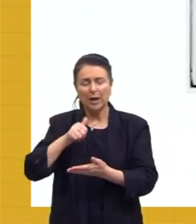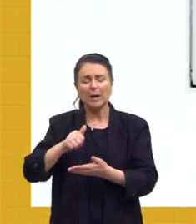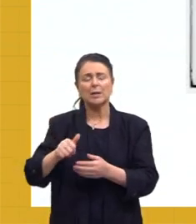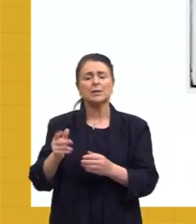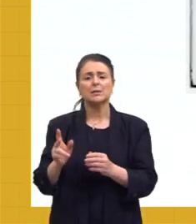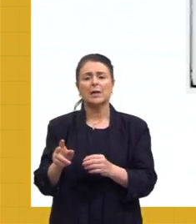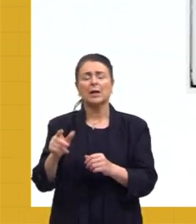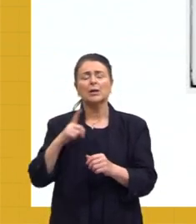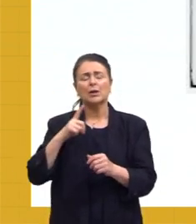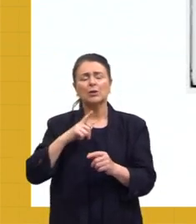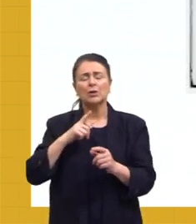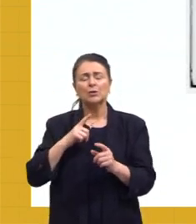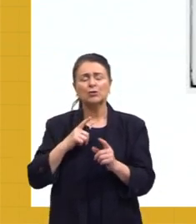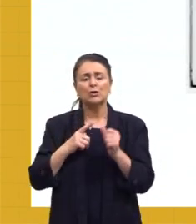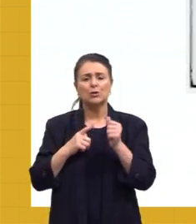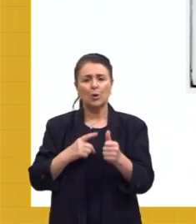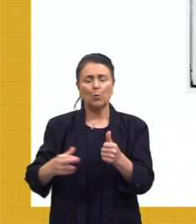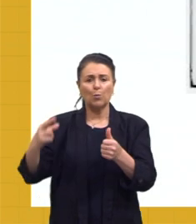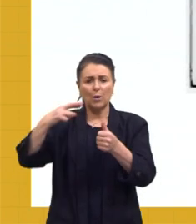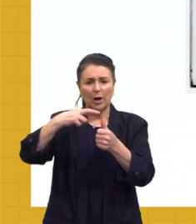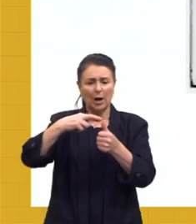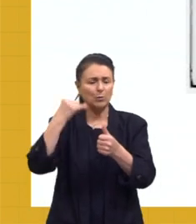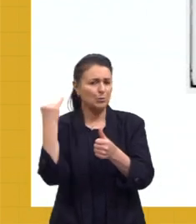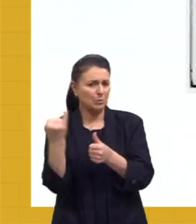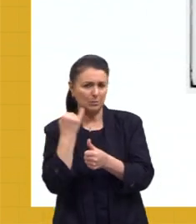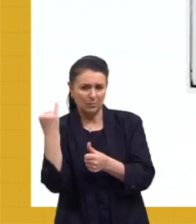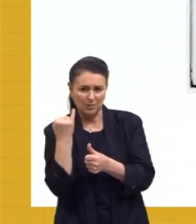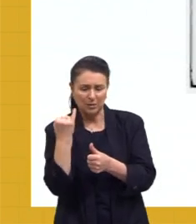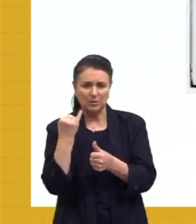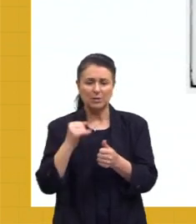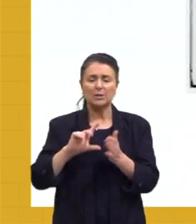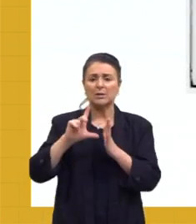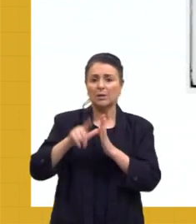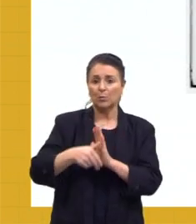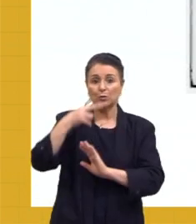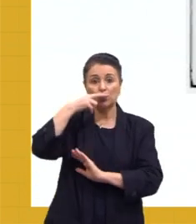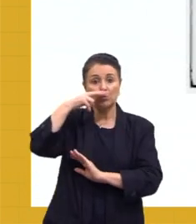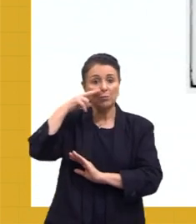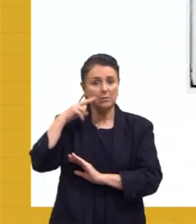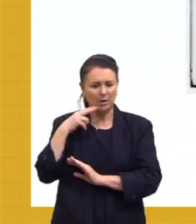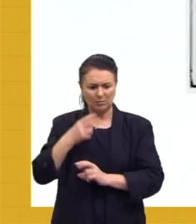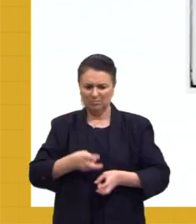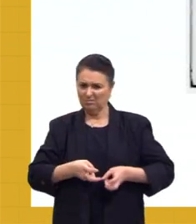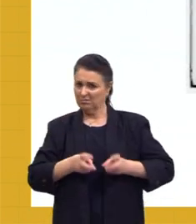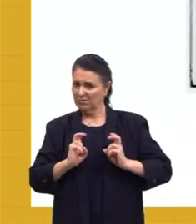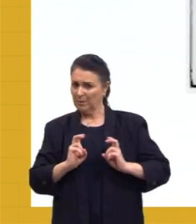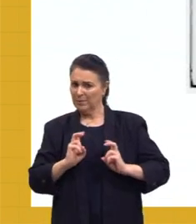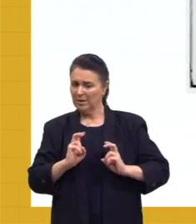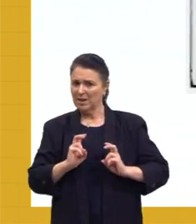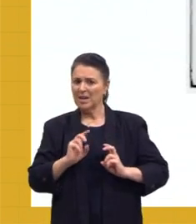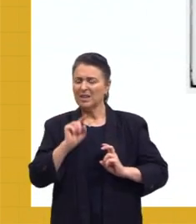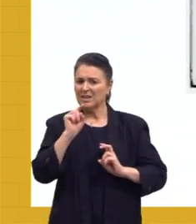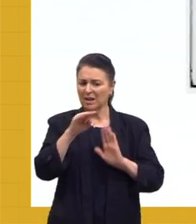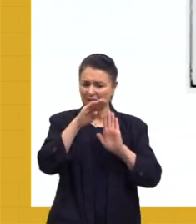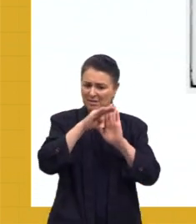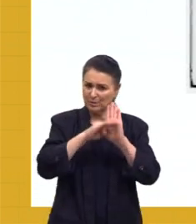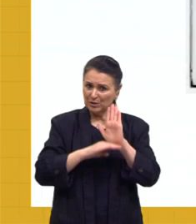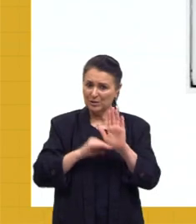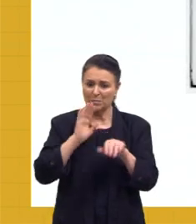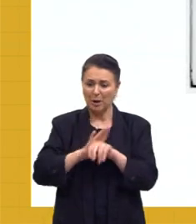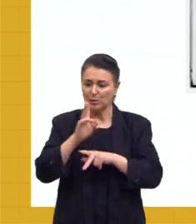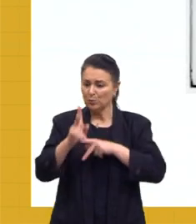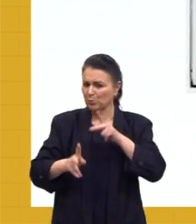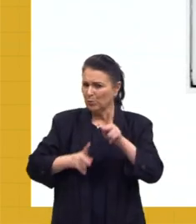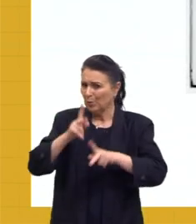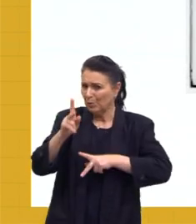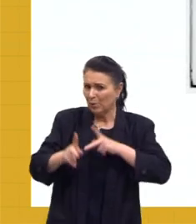momento também. Também guerrearam. Mas depois, com o Stalin, a gente vai perceber que essas medidas mais populares